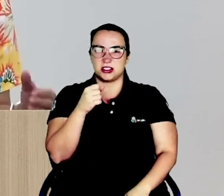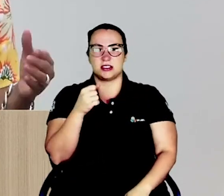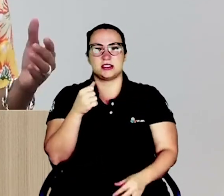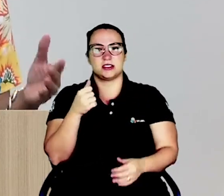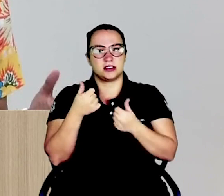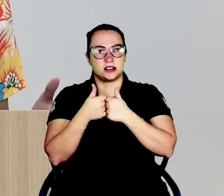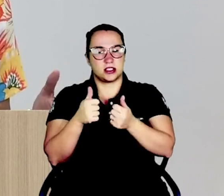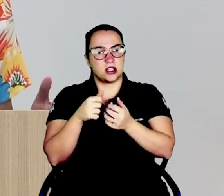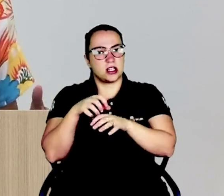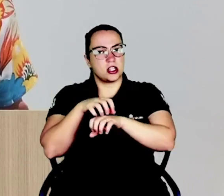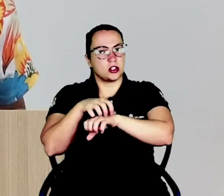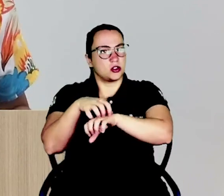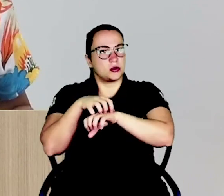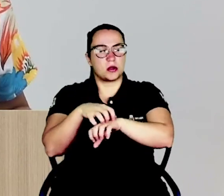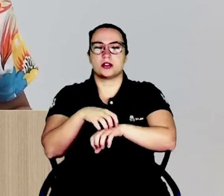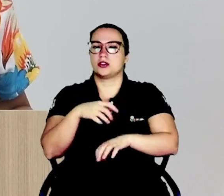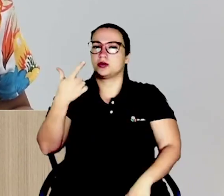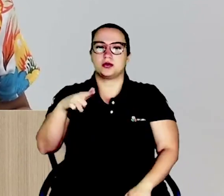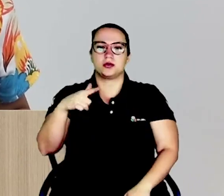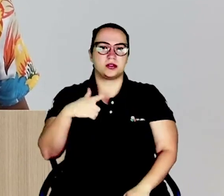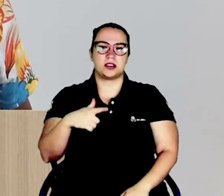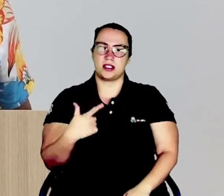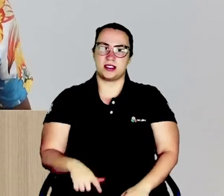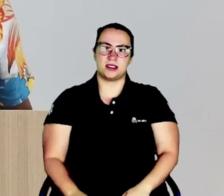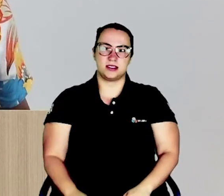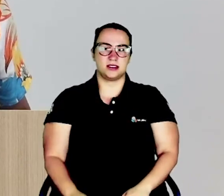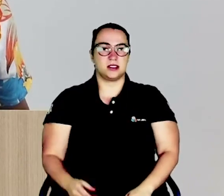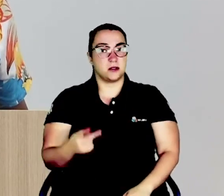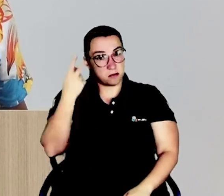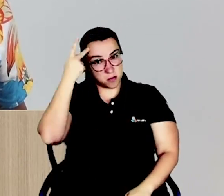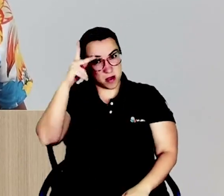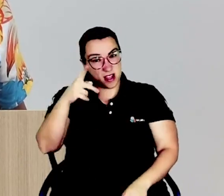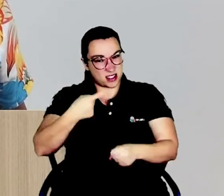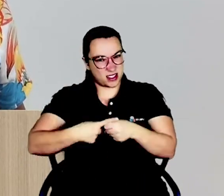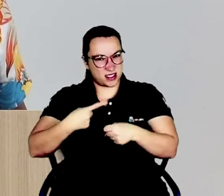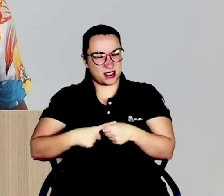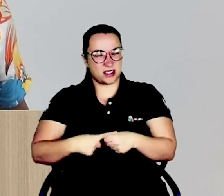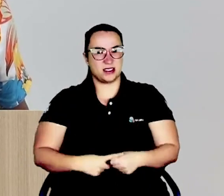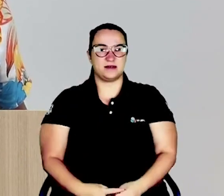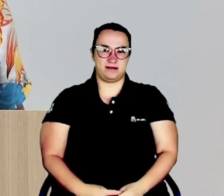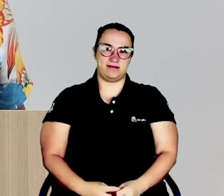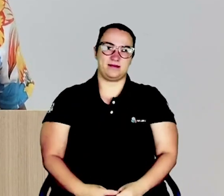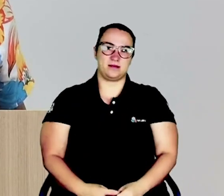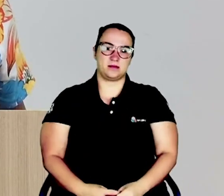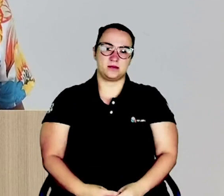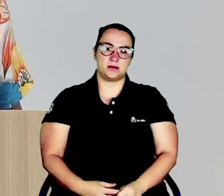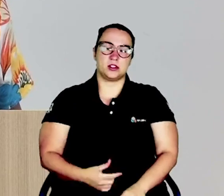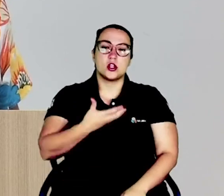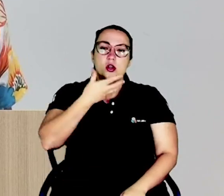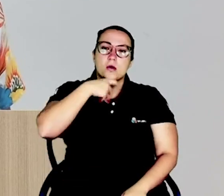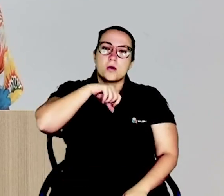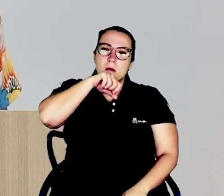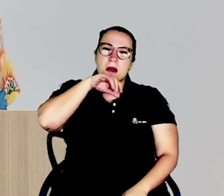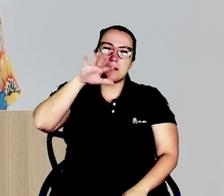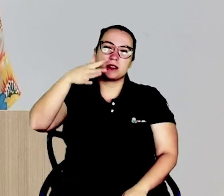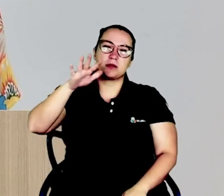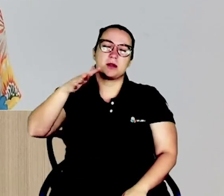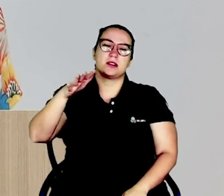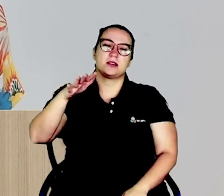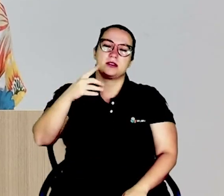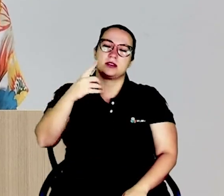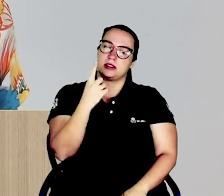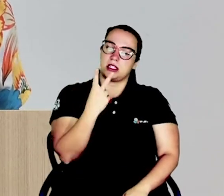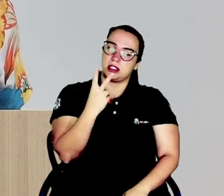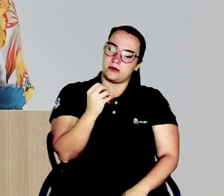Então, não há transporte do distrito para a cidade. O que um pai teria um custo de aproximadamente R$ 120